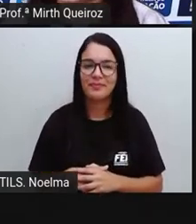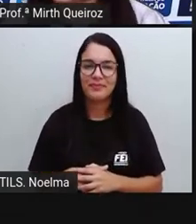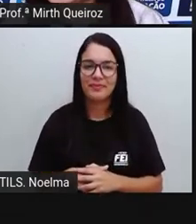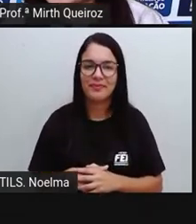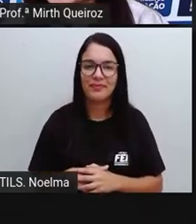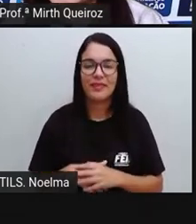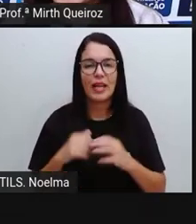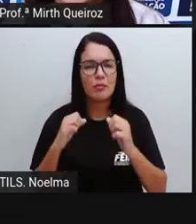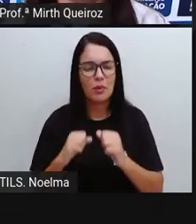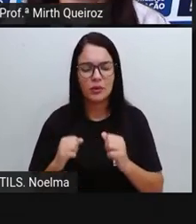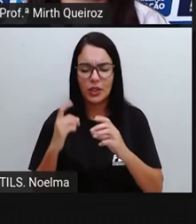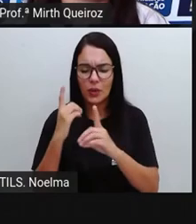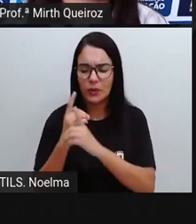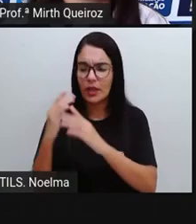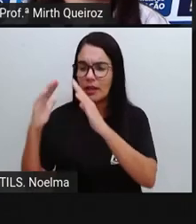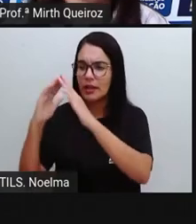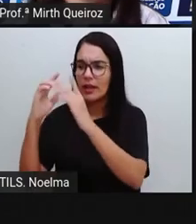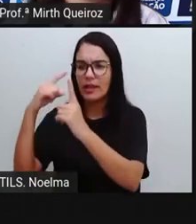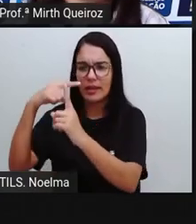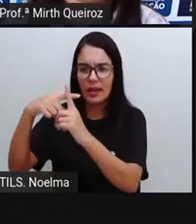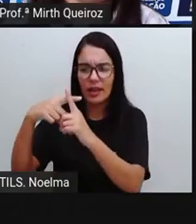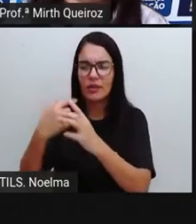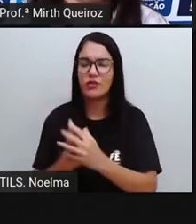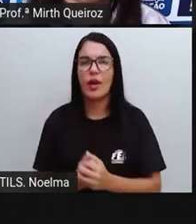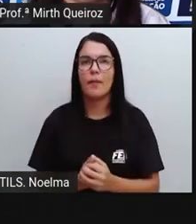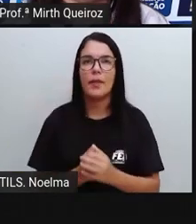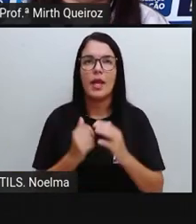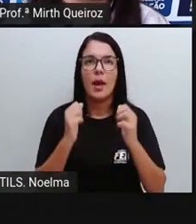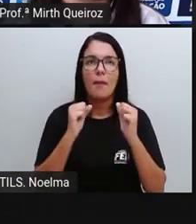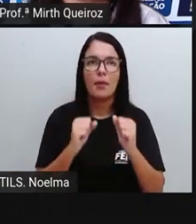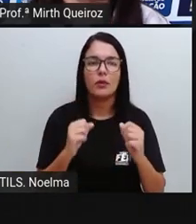mosaicos? Na igreja, a gente encontra mosaico também